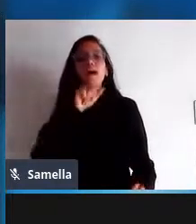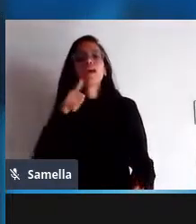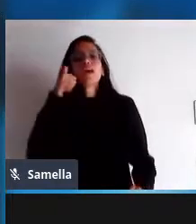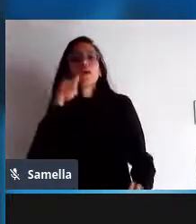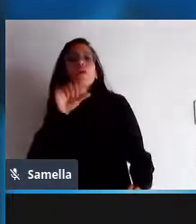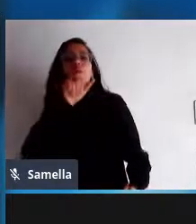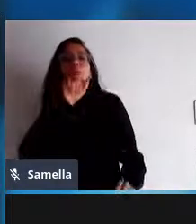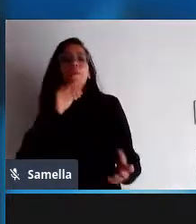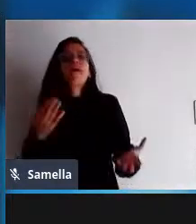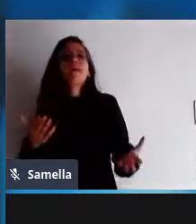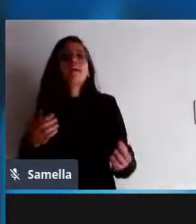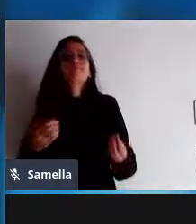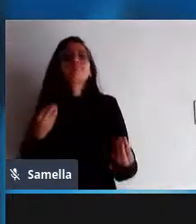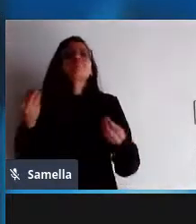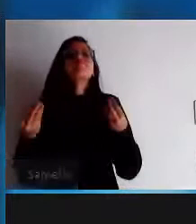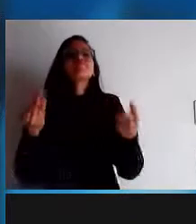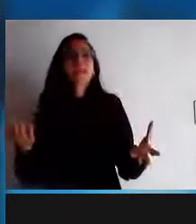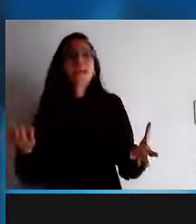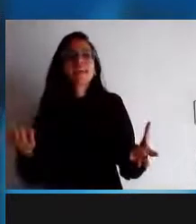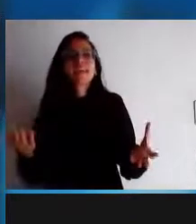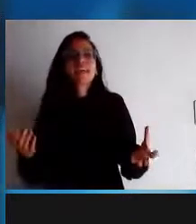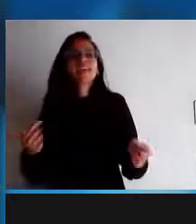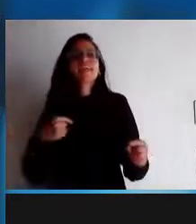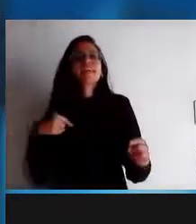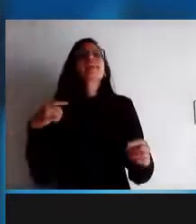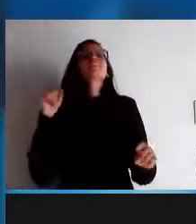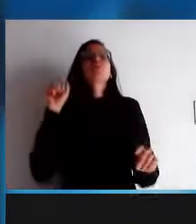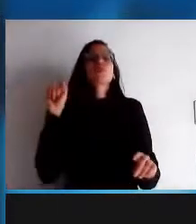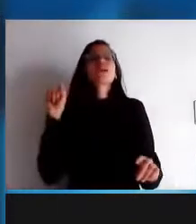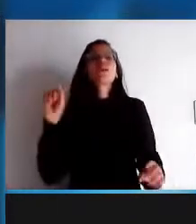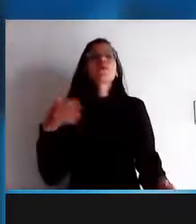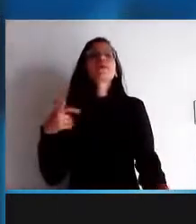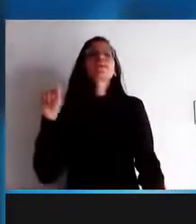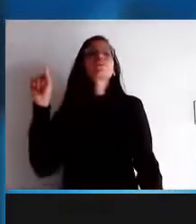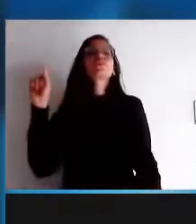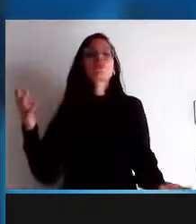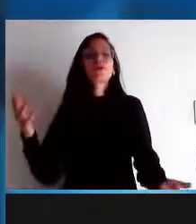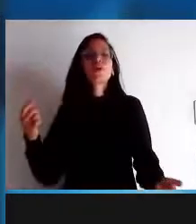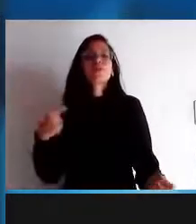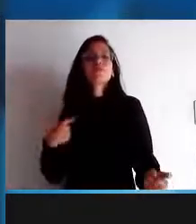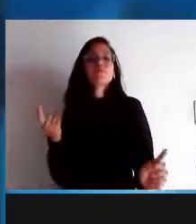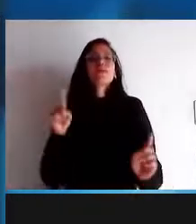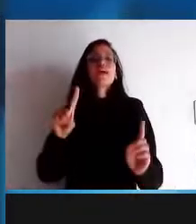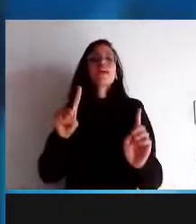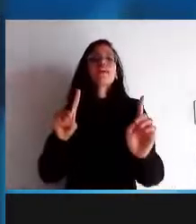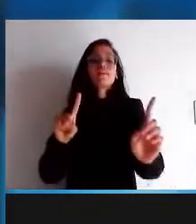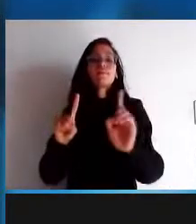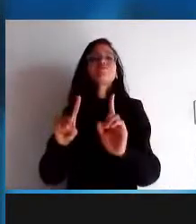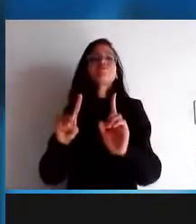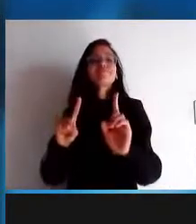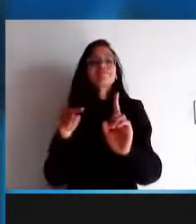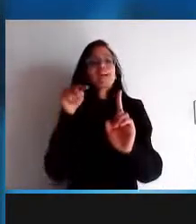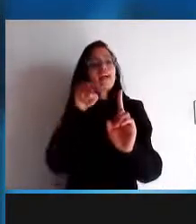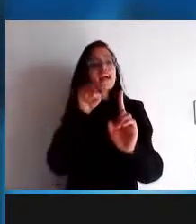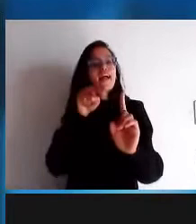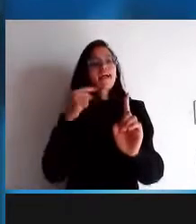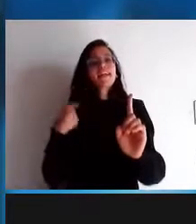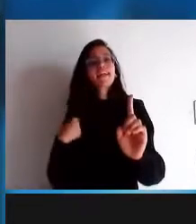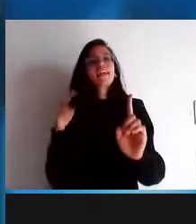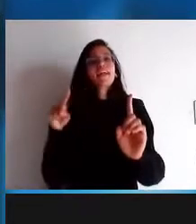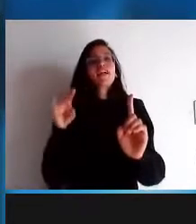meu bairro os círculos que eu frequento então isso vai criando aquilo que você é então a gente só tem uma